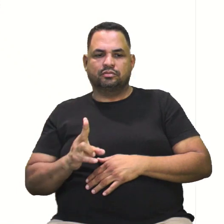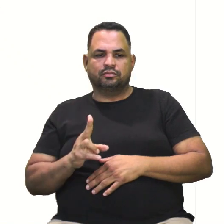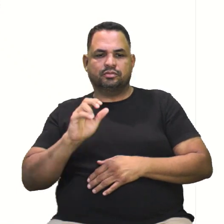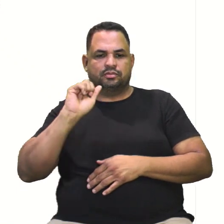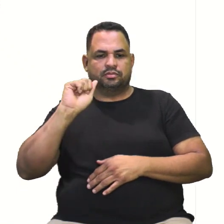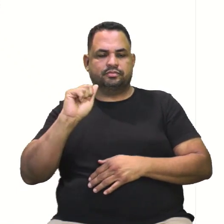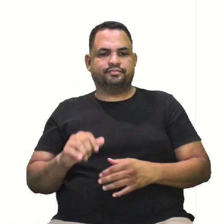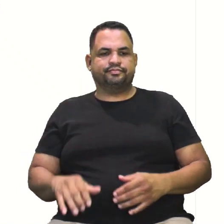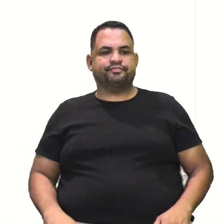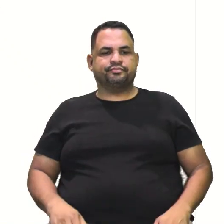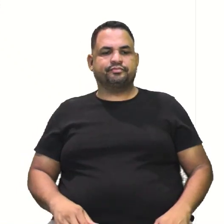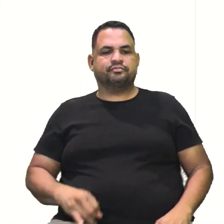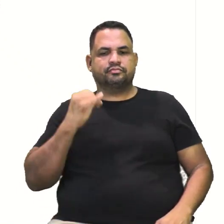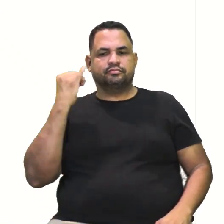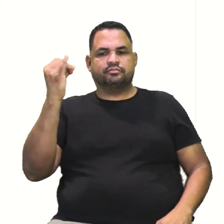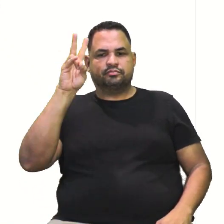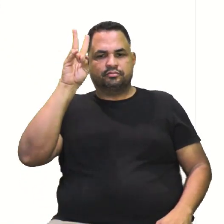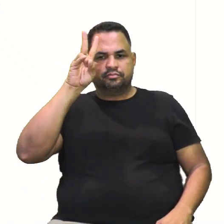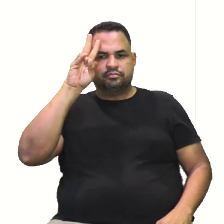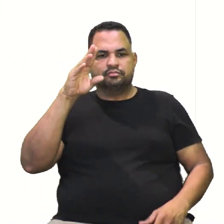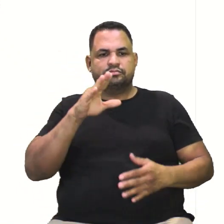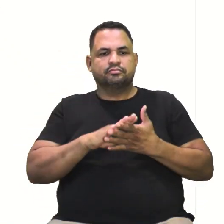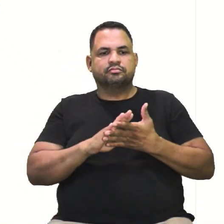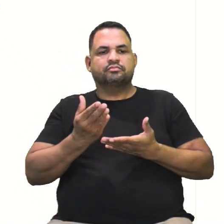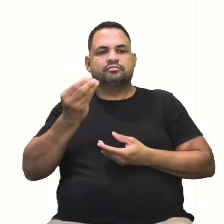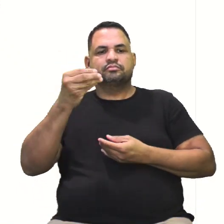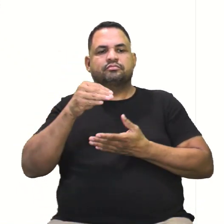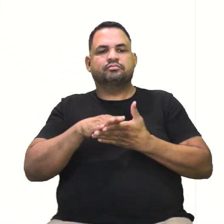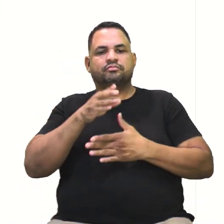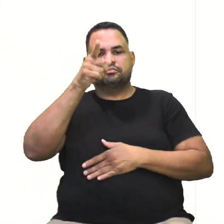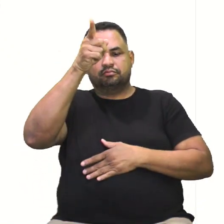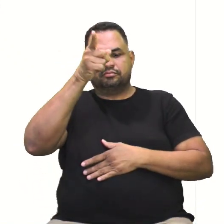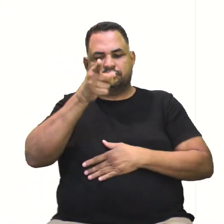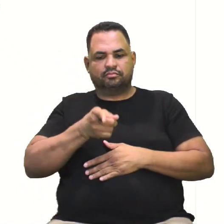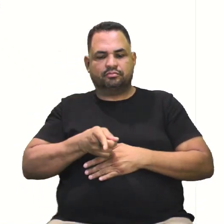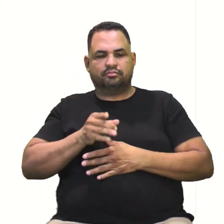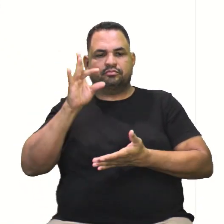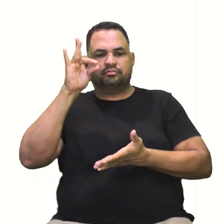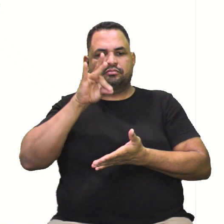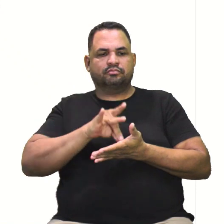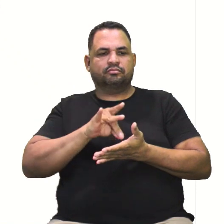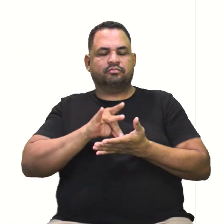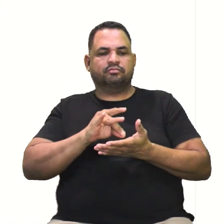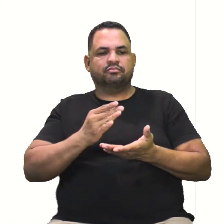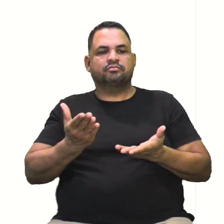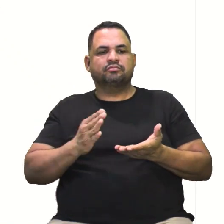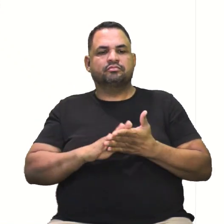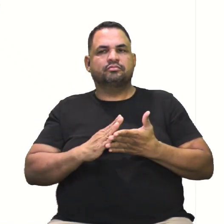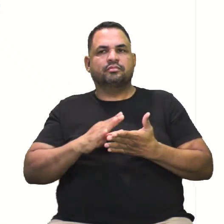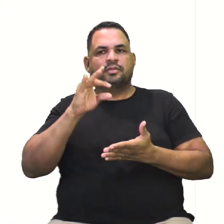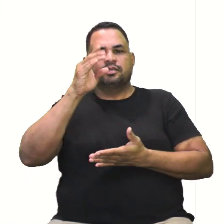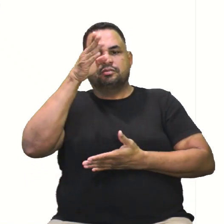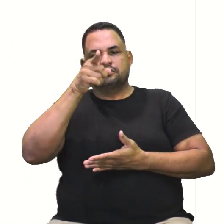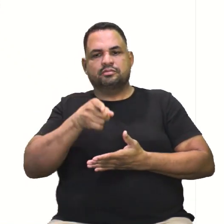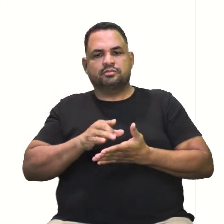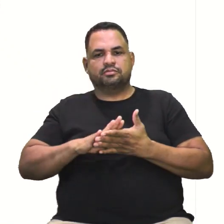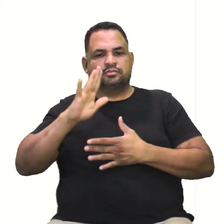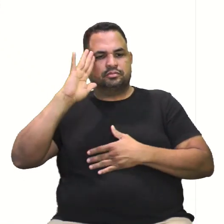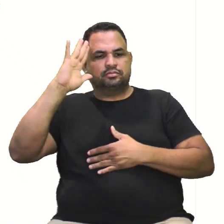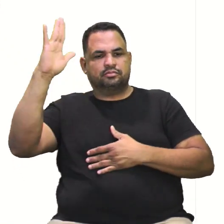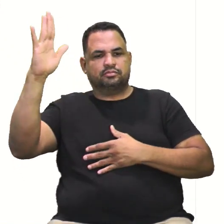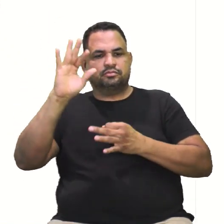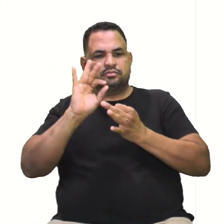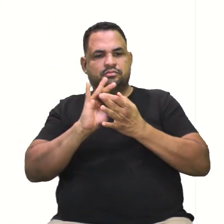A. E o importante é lembrar que os vértices estão no eixo real, tá? Já a parte do eixo imaginário é aquele eixo de